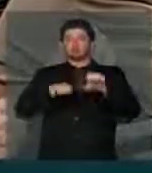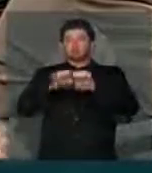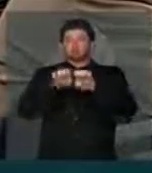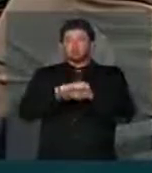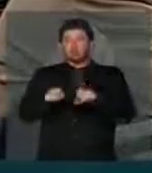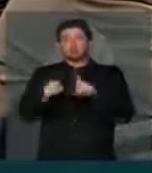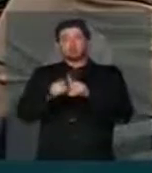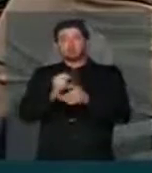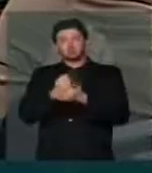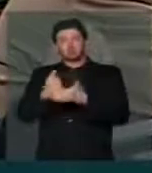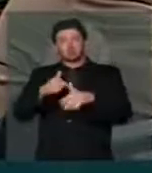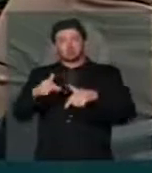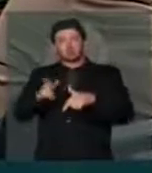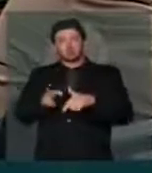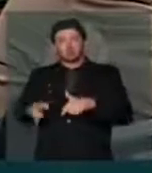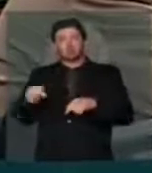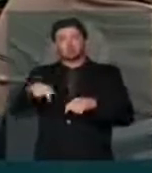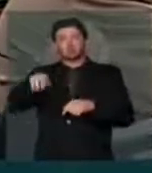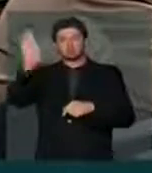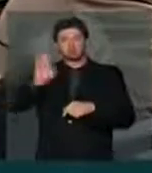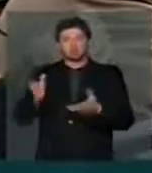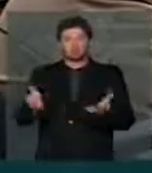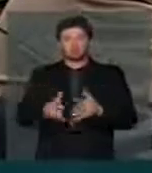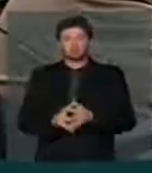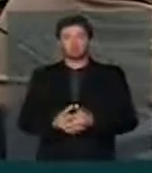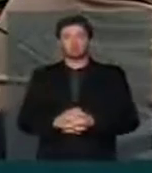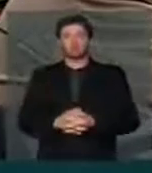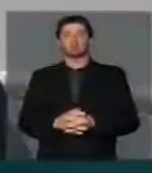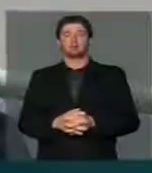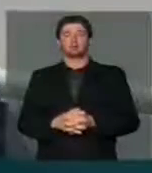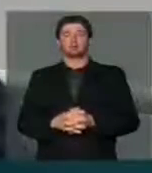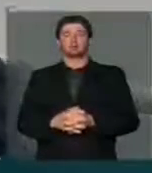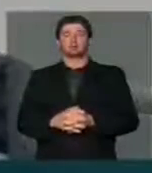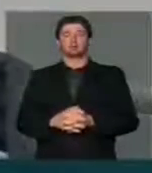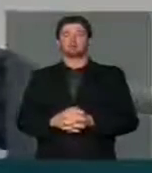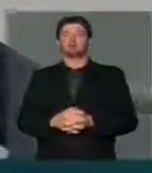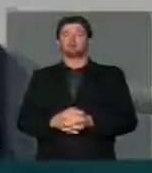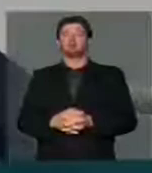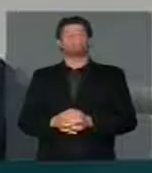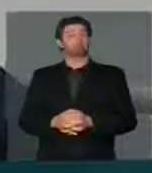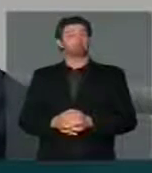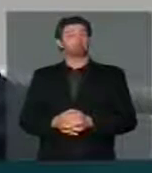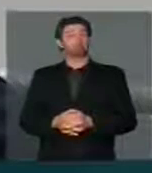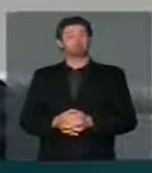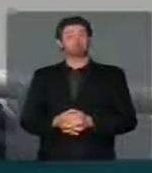como a geração de emprego e renda no nosso país. A pergunta muito bem